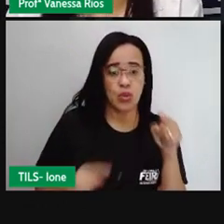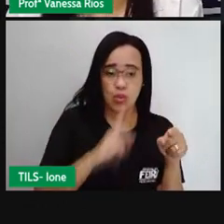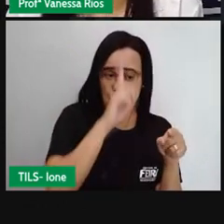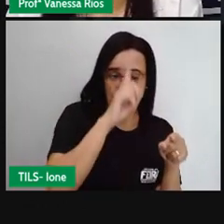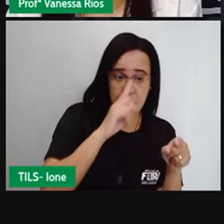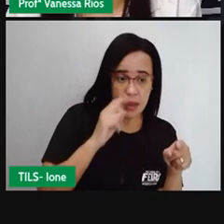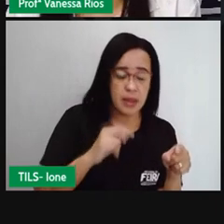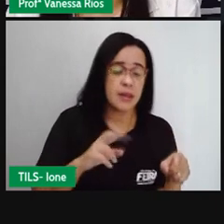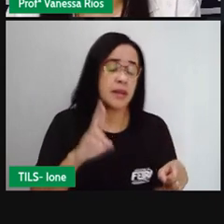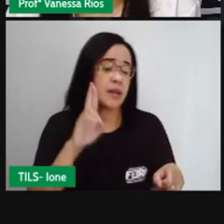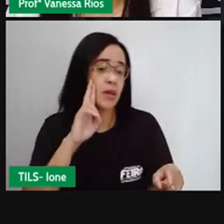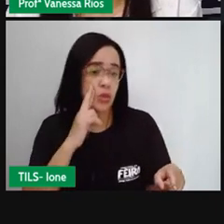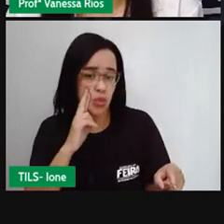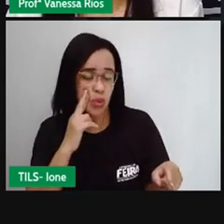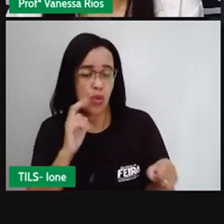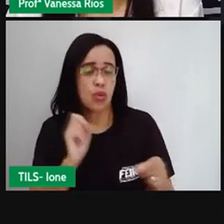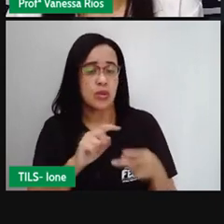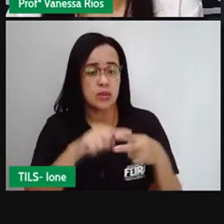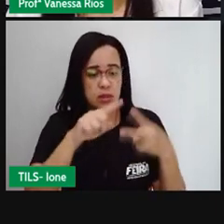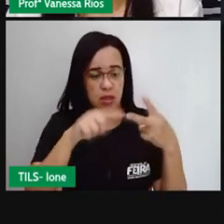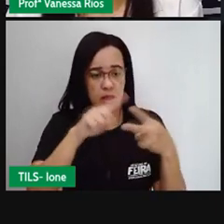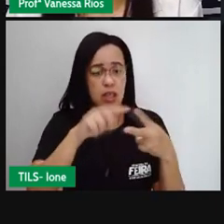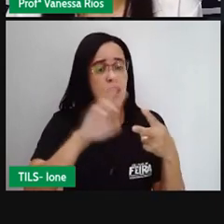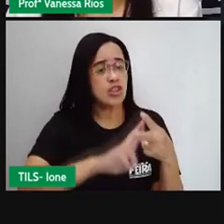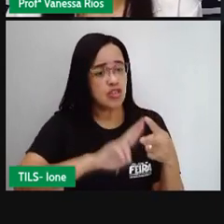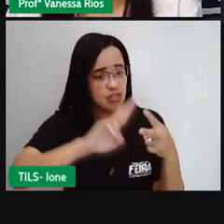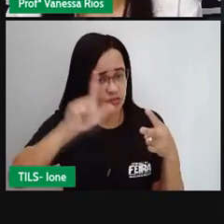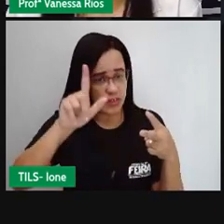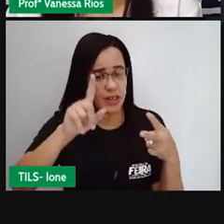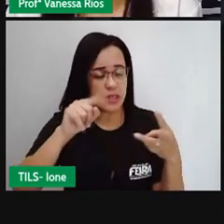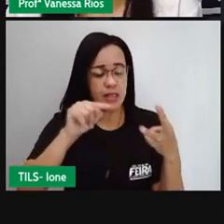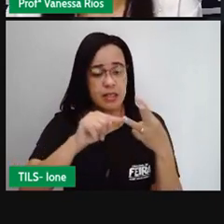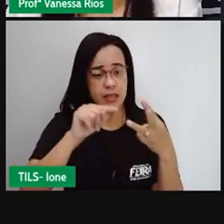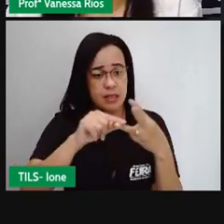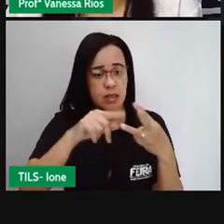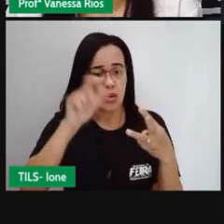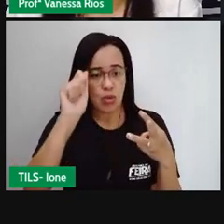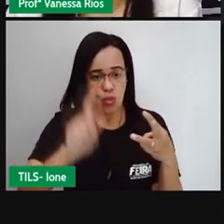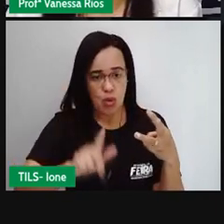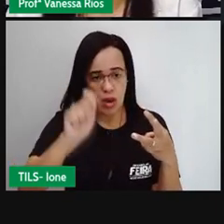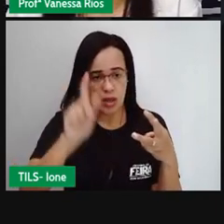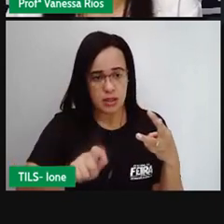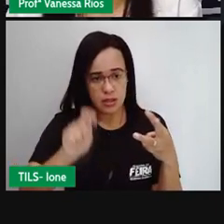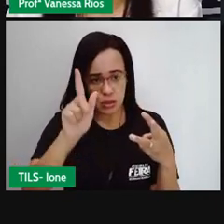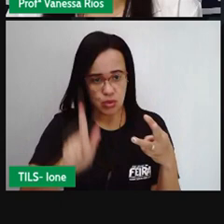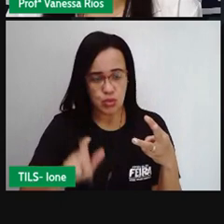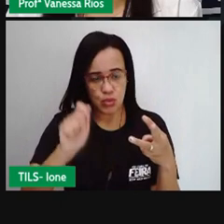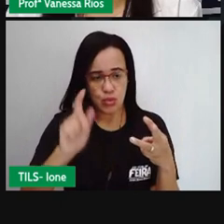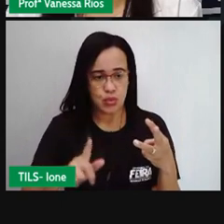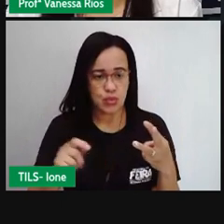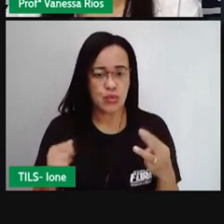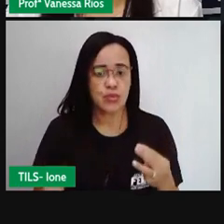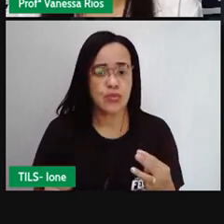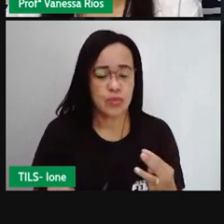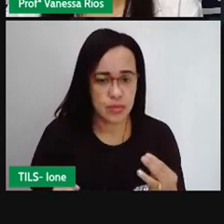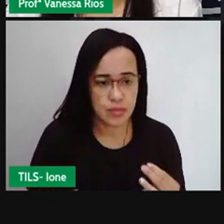formam o ângulo obtuso. E a gente observa, principalmente, diferenças relacionadas aí, ó,